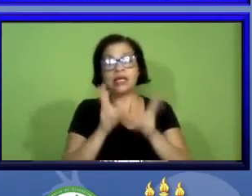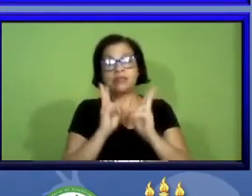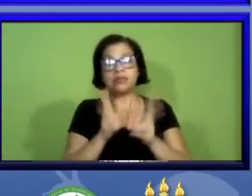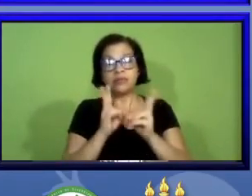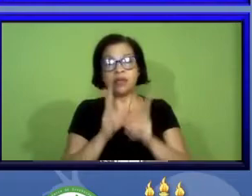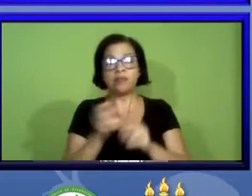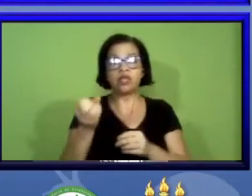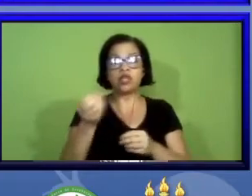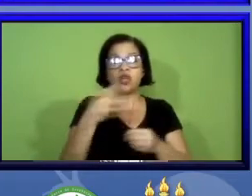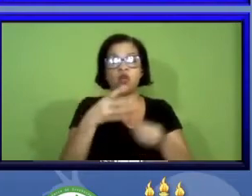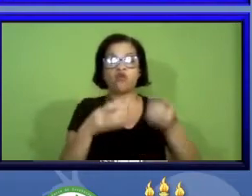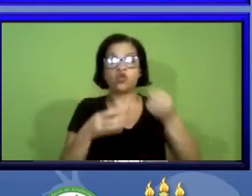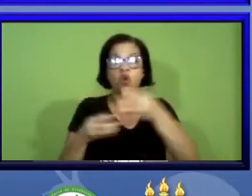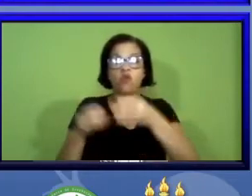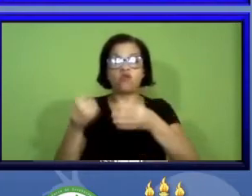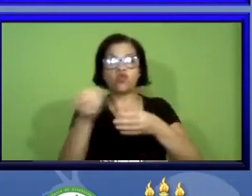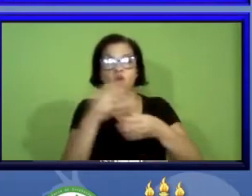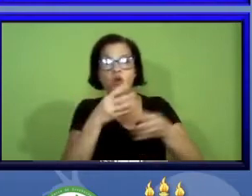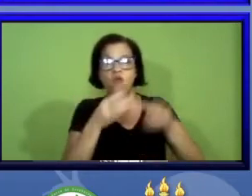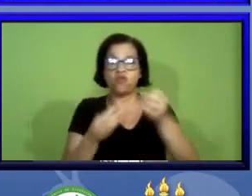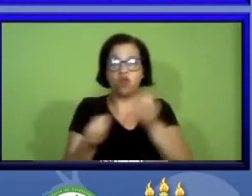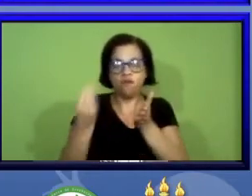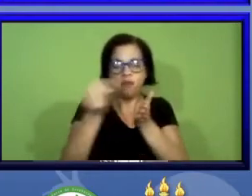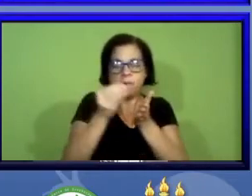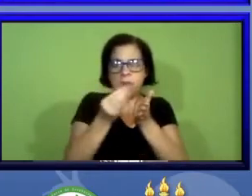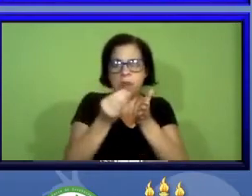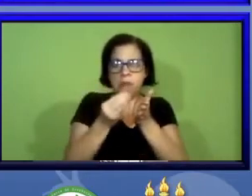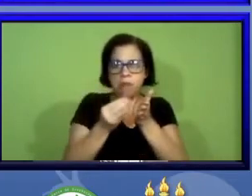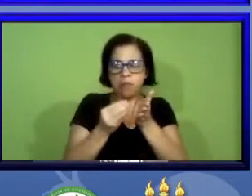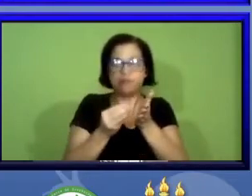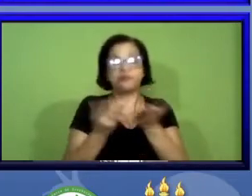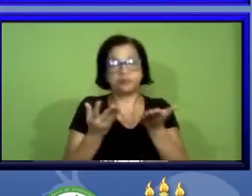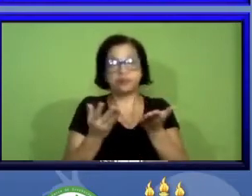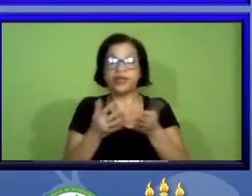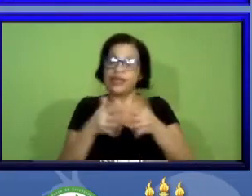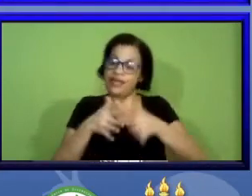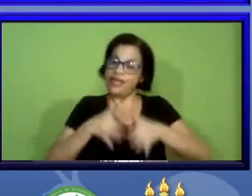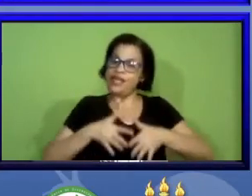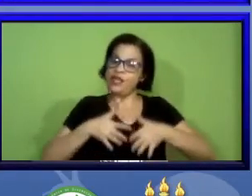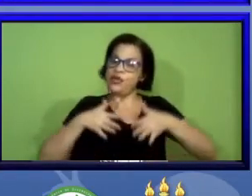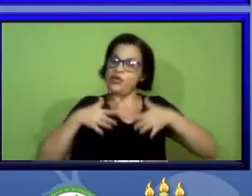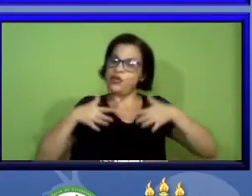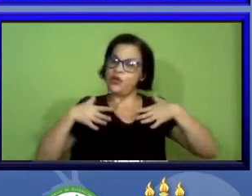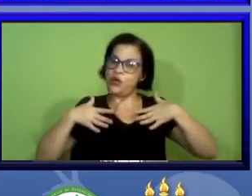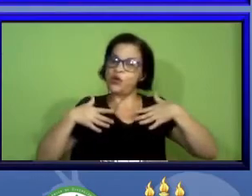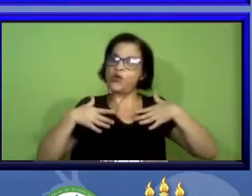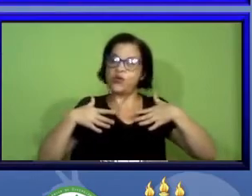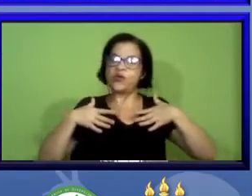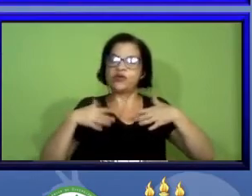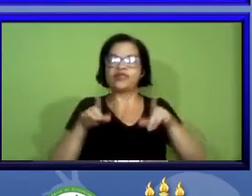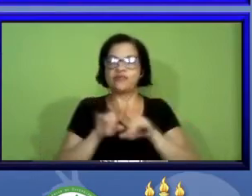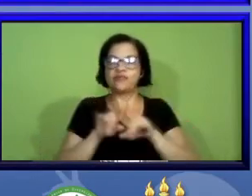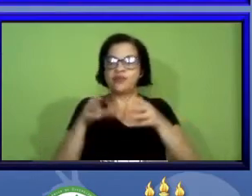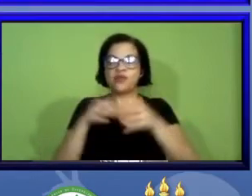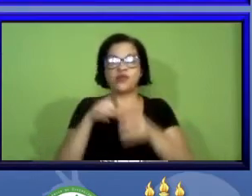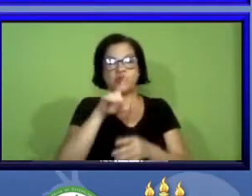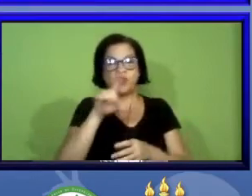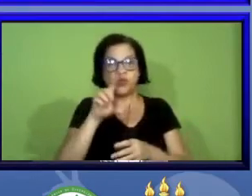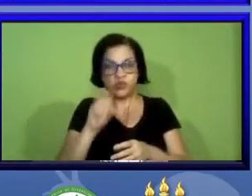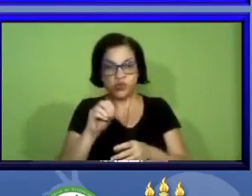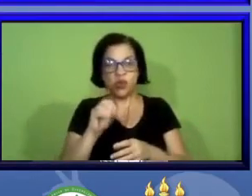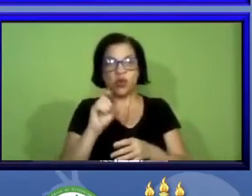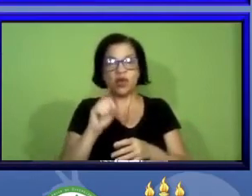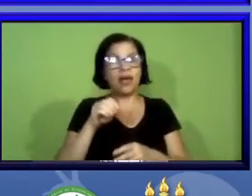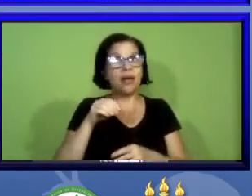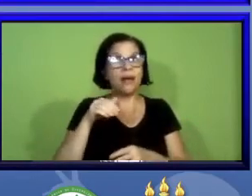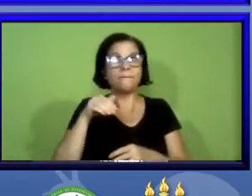constantemente pelos seus especialistas e um motivo de orgulho para os zoologos brasileiros que corresponde